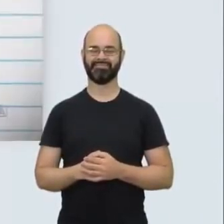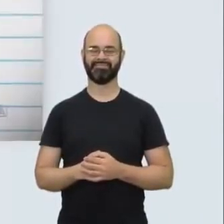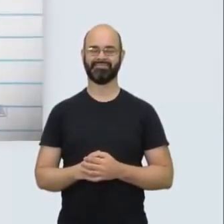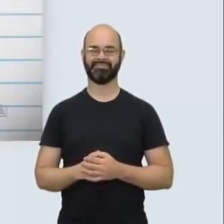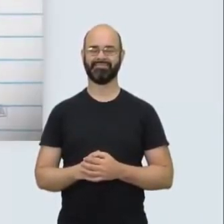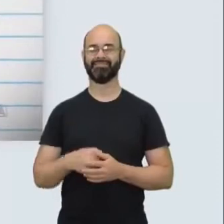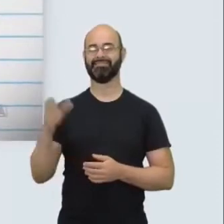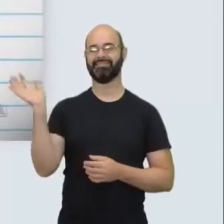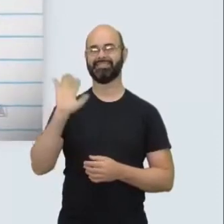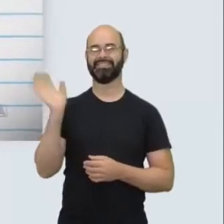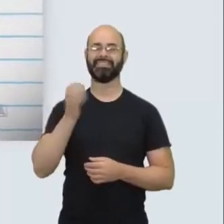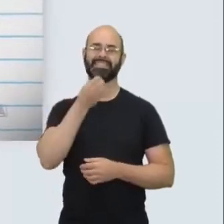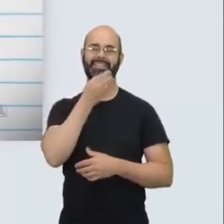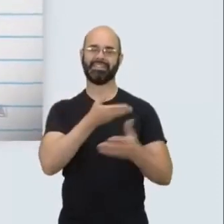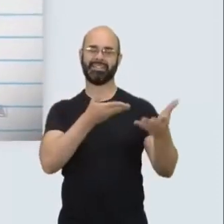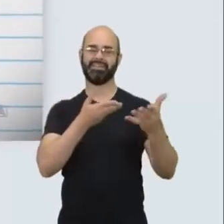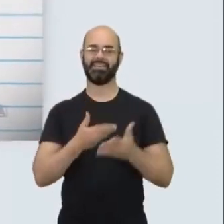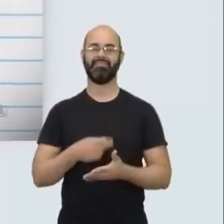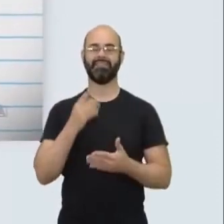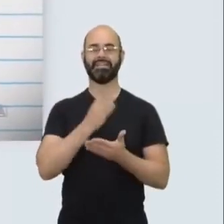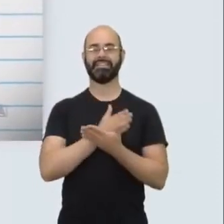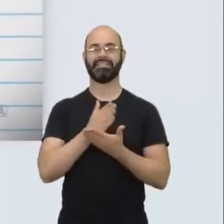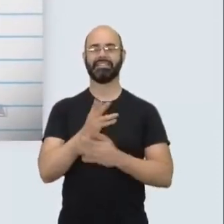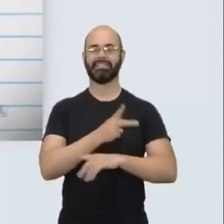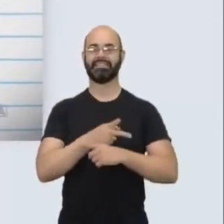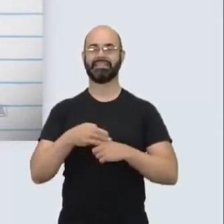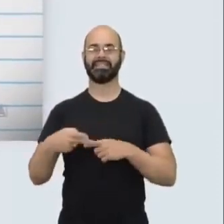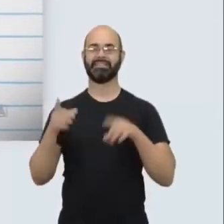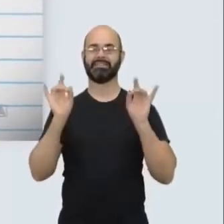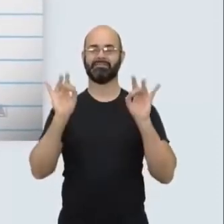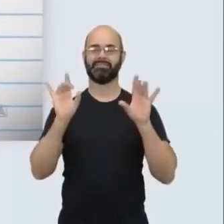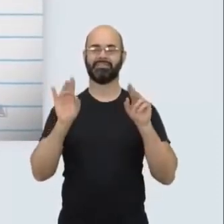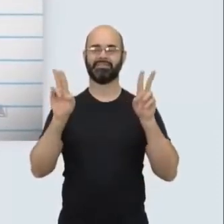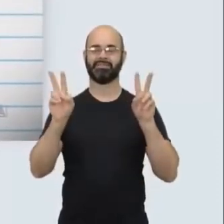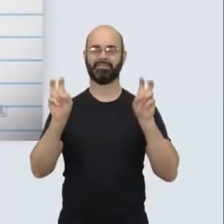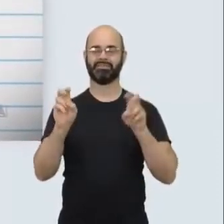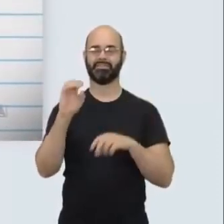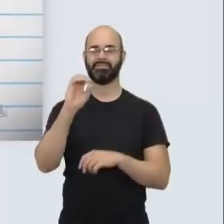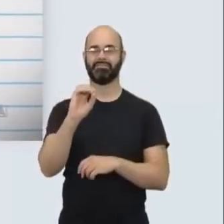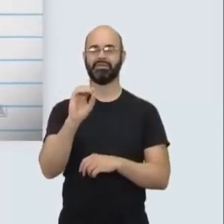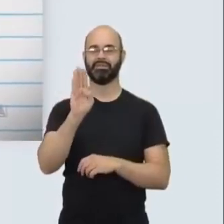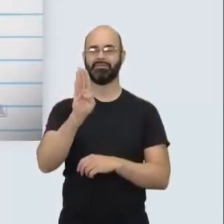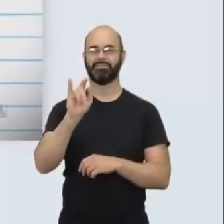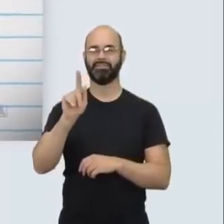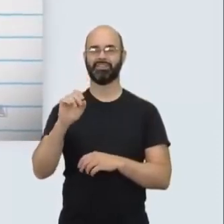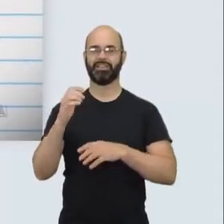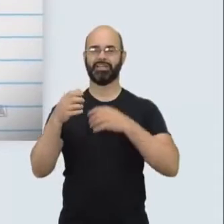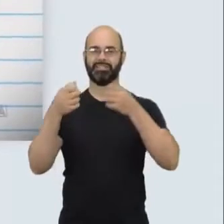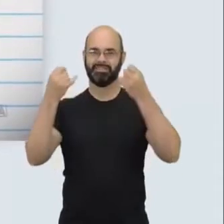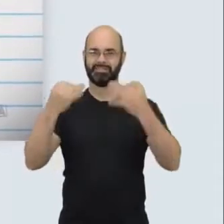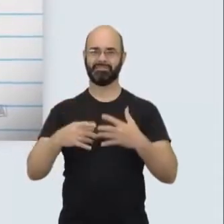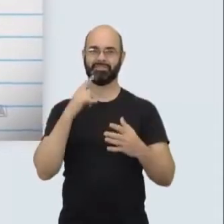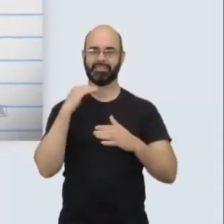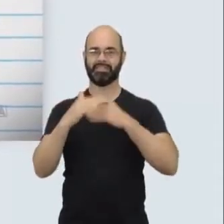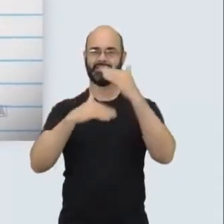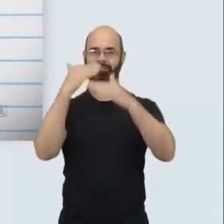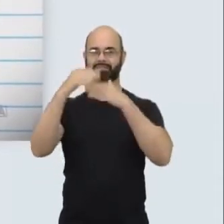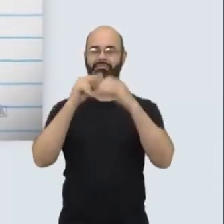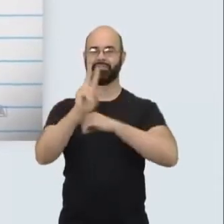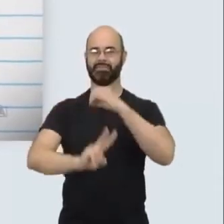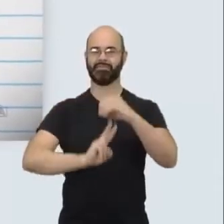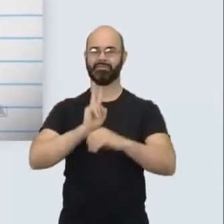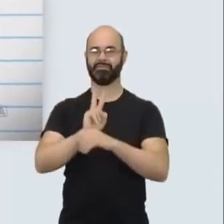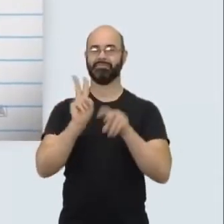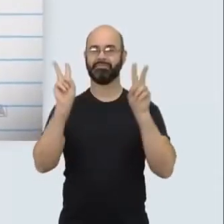Olá, sejam bem-vindos à série especial do IBGE Explica sobre os Objetivos de Desenvolvimento Sustentável. Falaremos aqui do